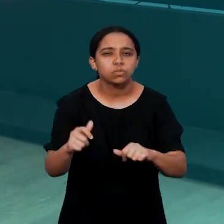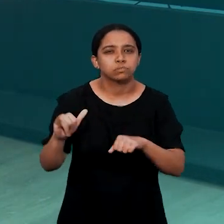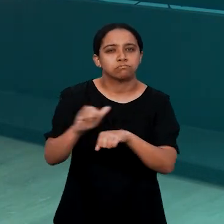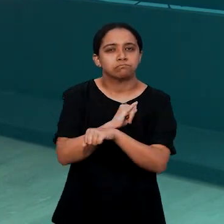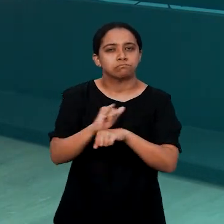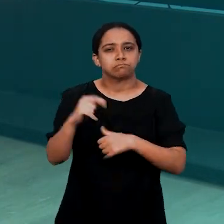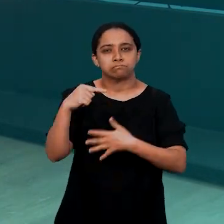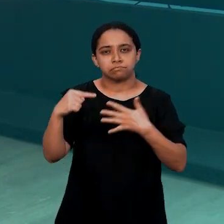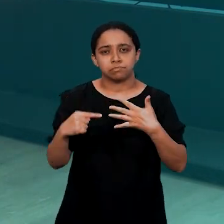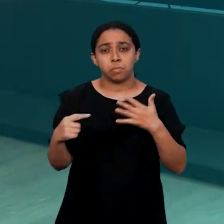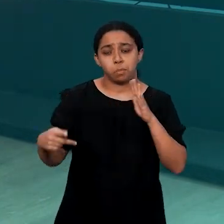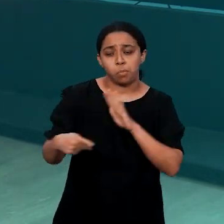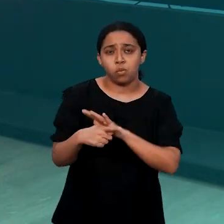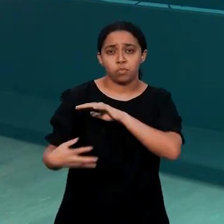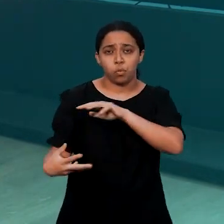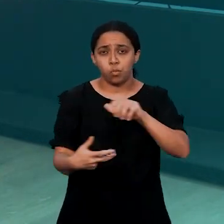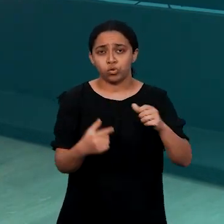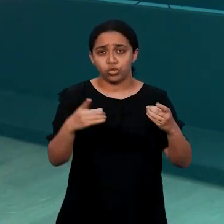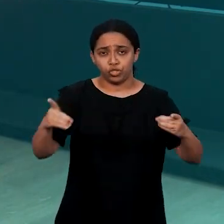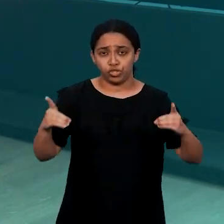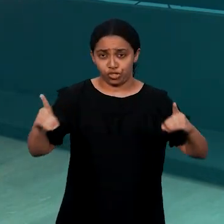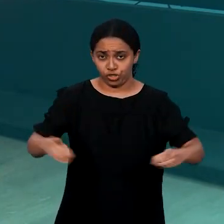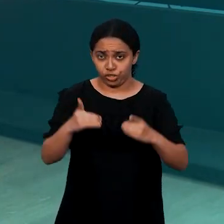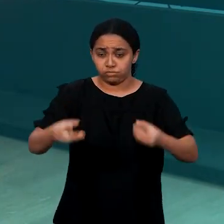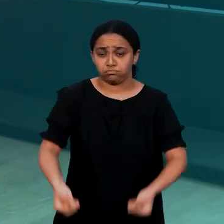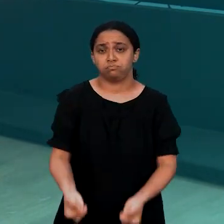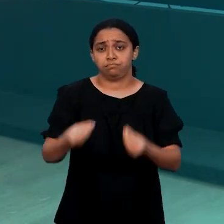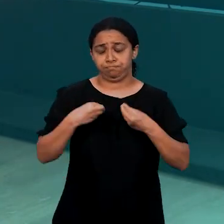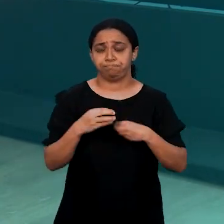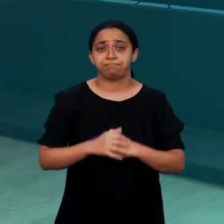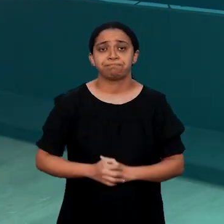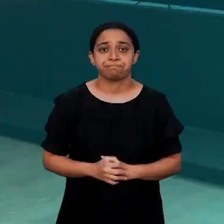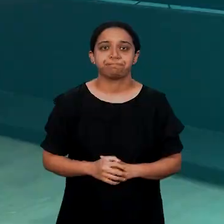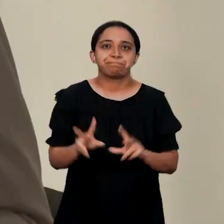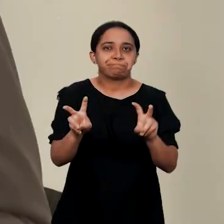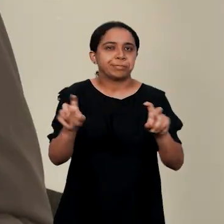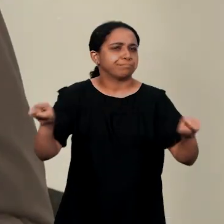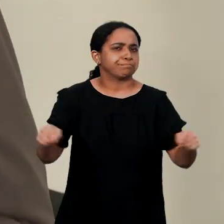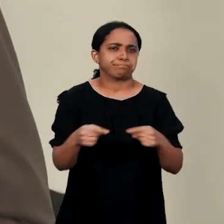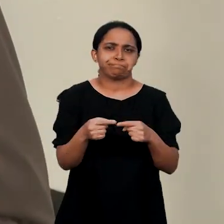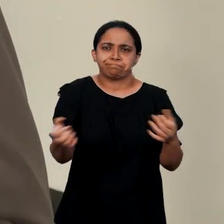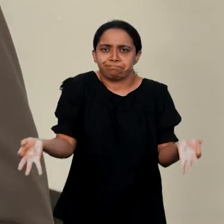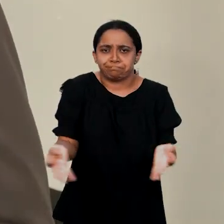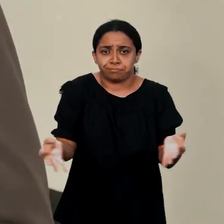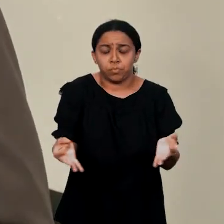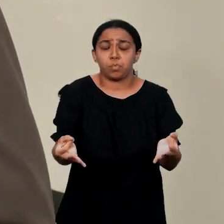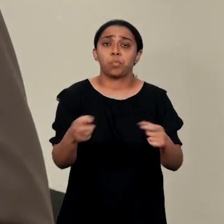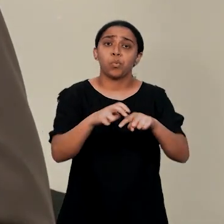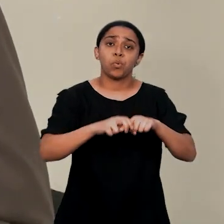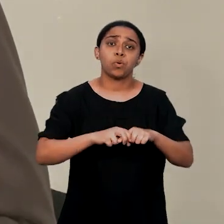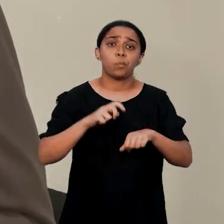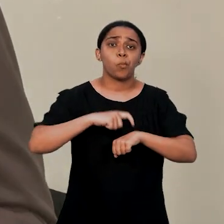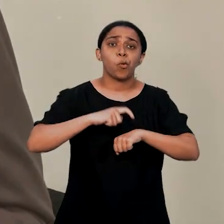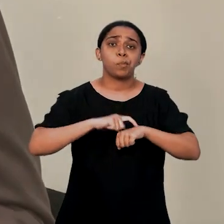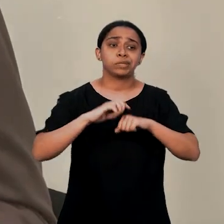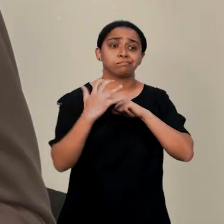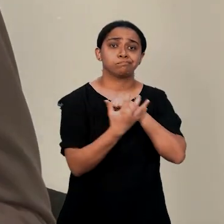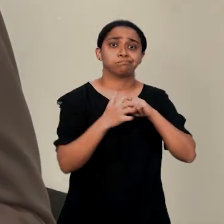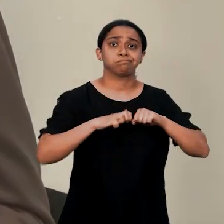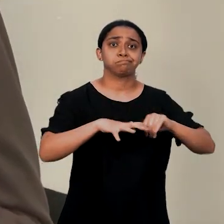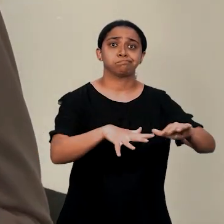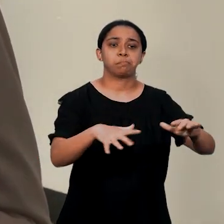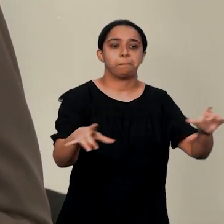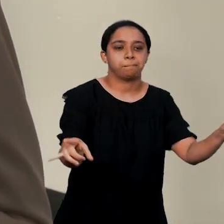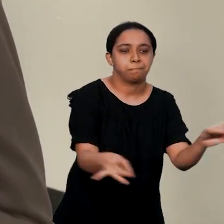todas as estratégias que o mundo digital nos permite. E o tema foi muito propício por conta